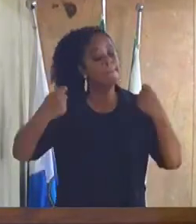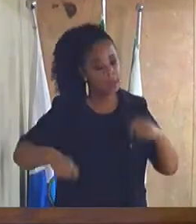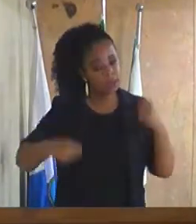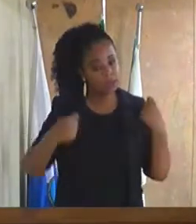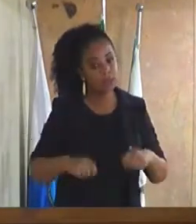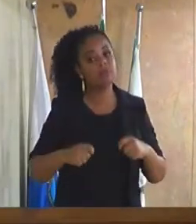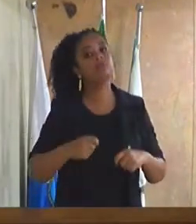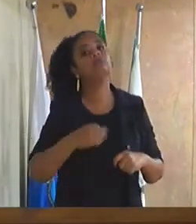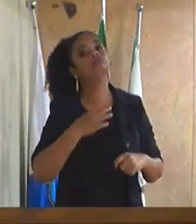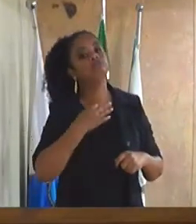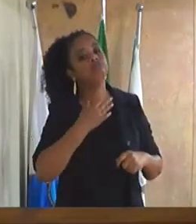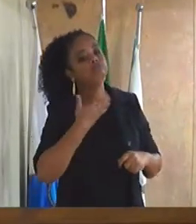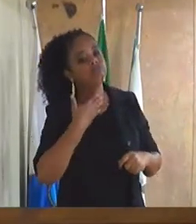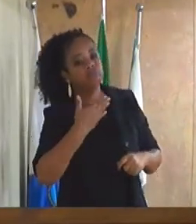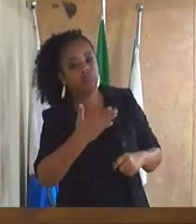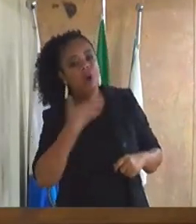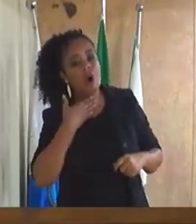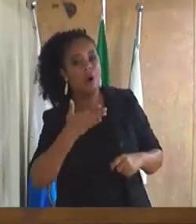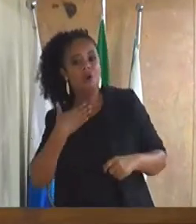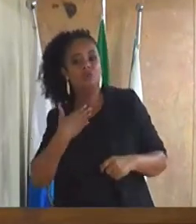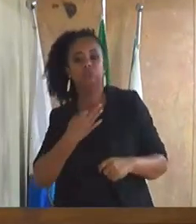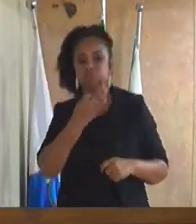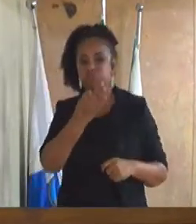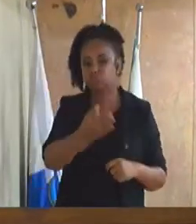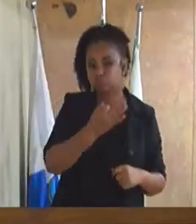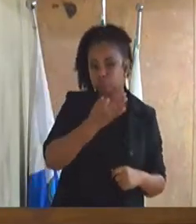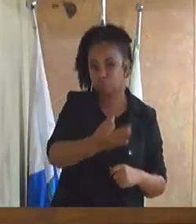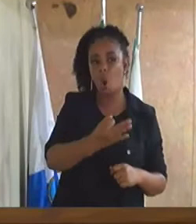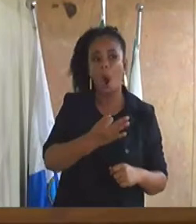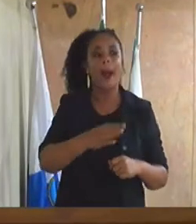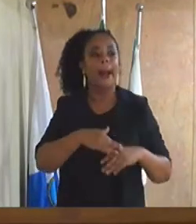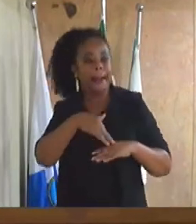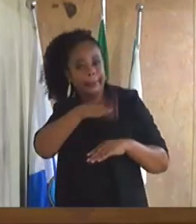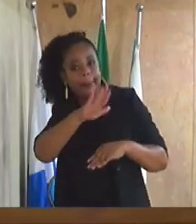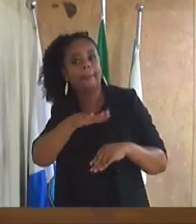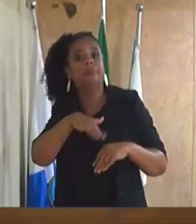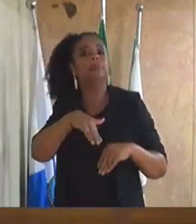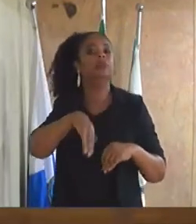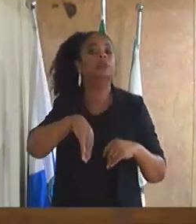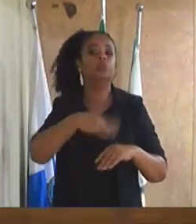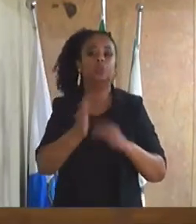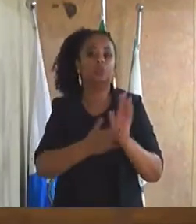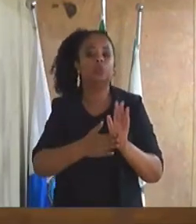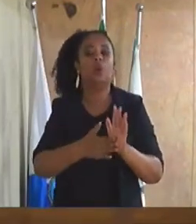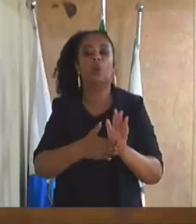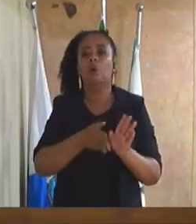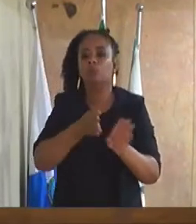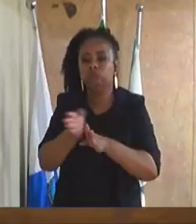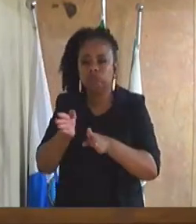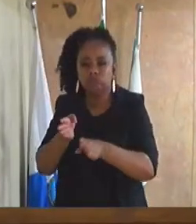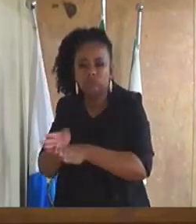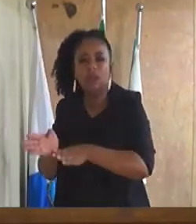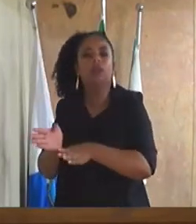voz da nossa fiscalização e sobretudo da orientação dessa câmara municipal gostaria